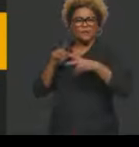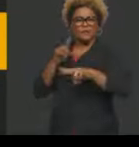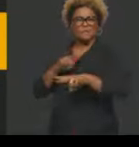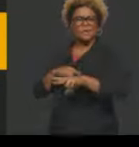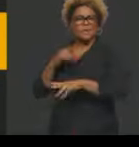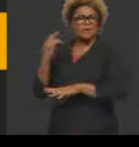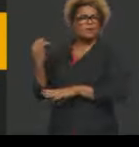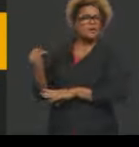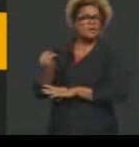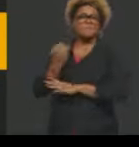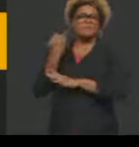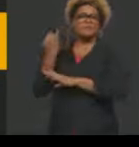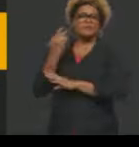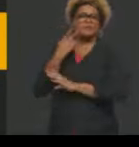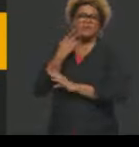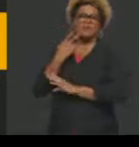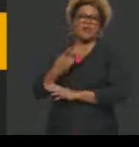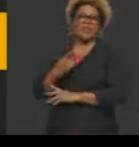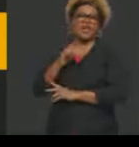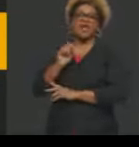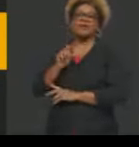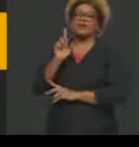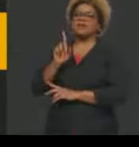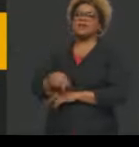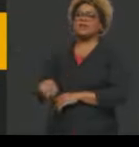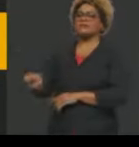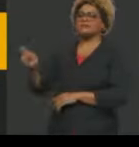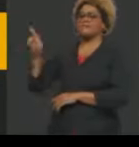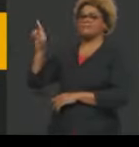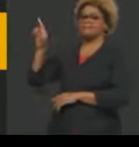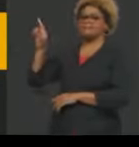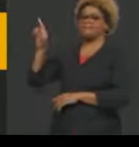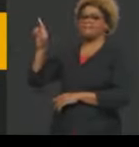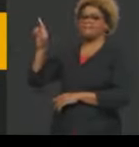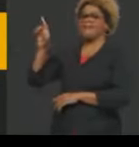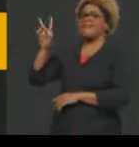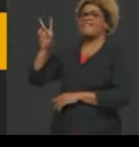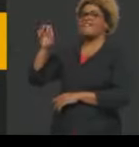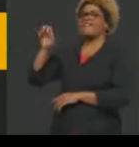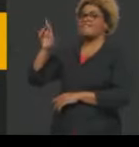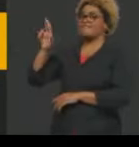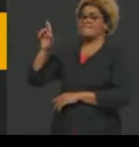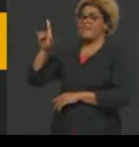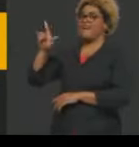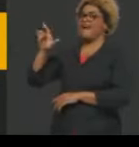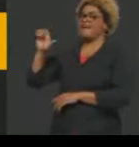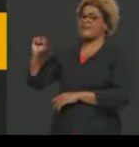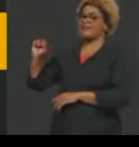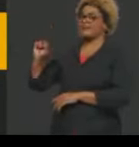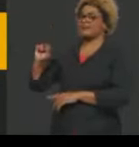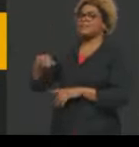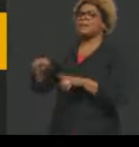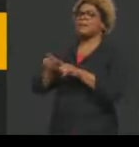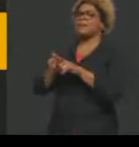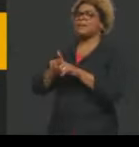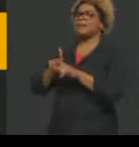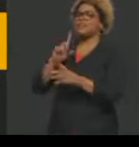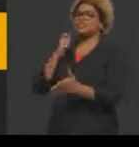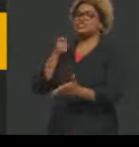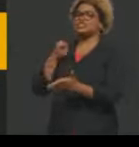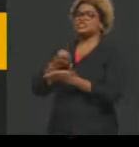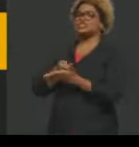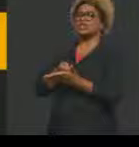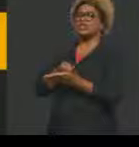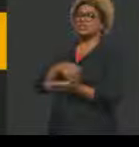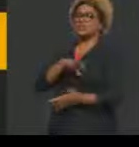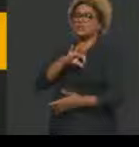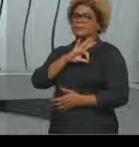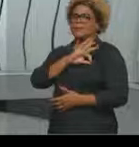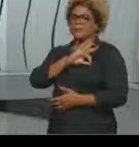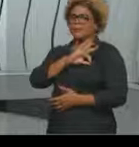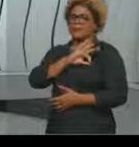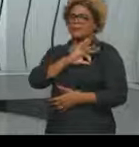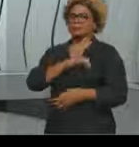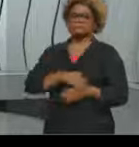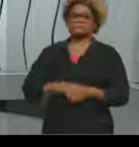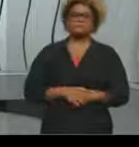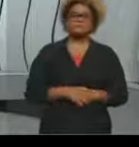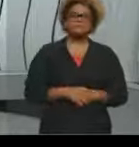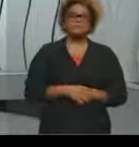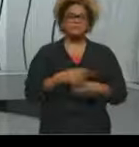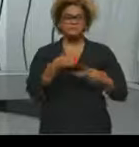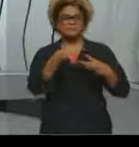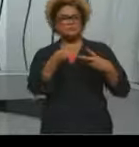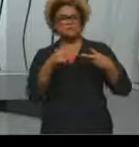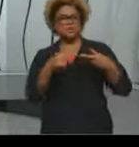social, que são a Era Vargas e a ditadura militar. Bom, nos dois momentos, a gente percebe que